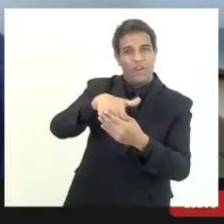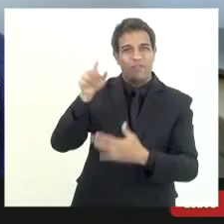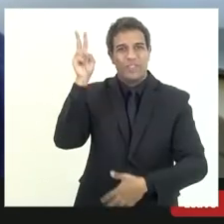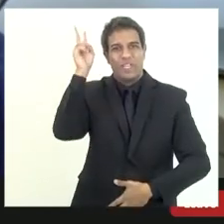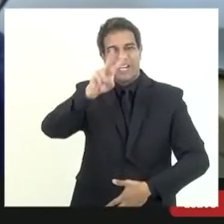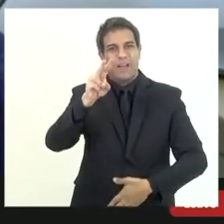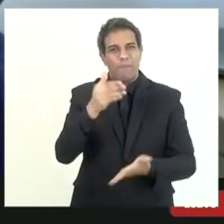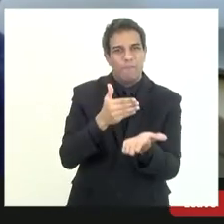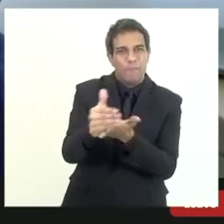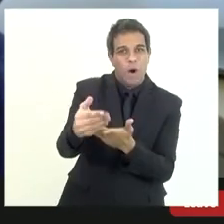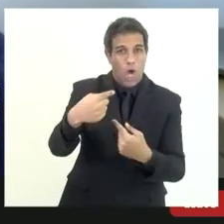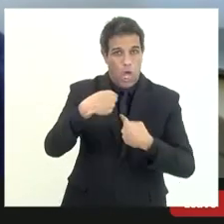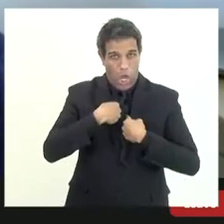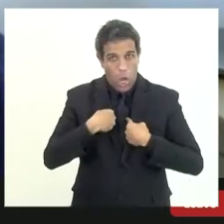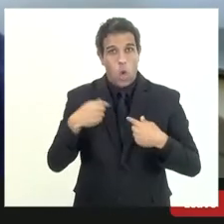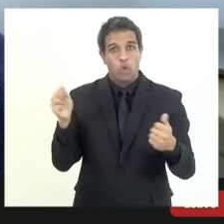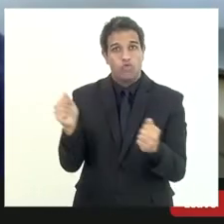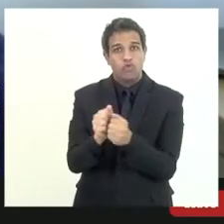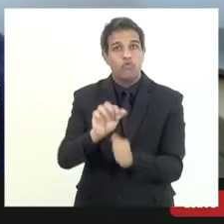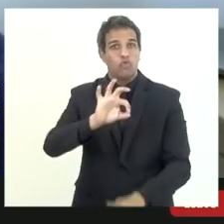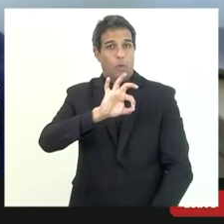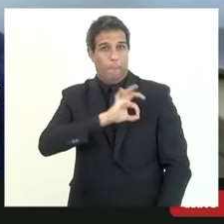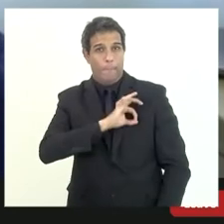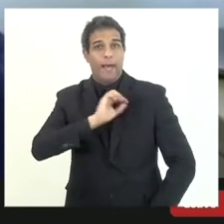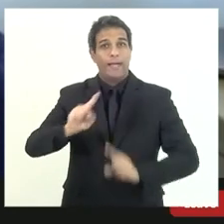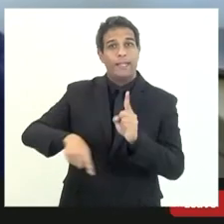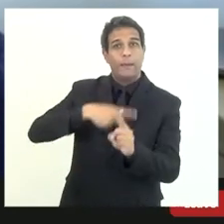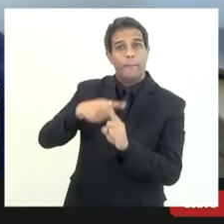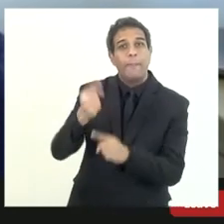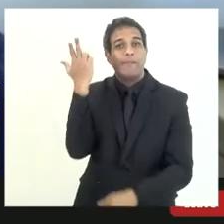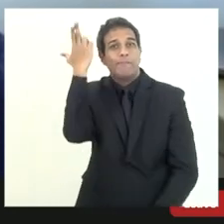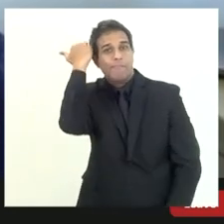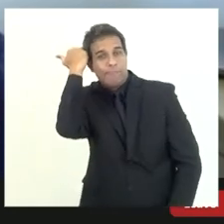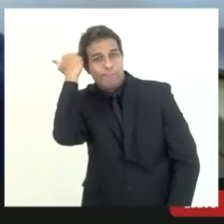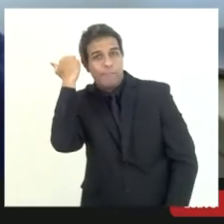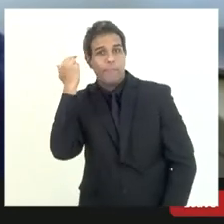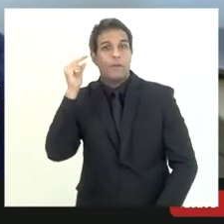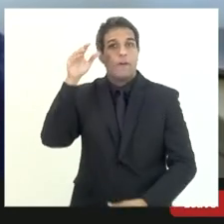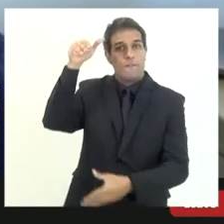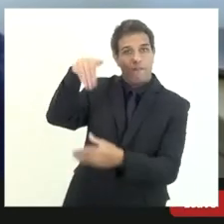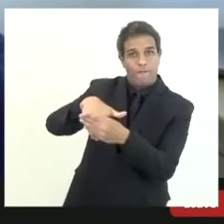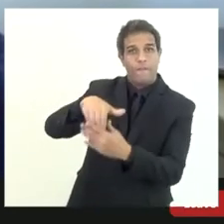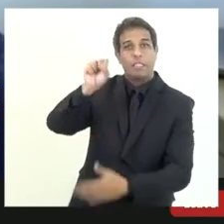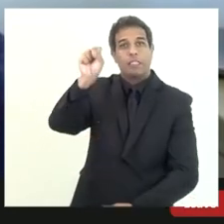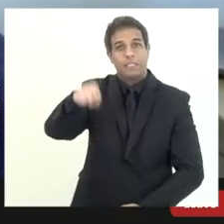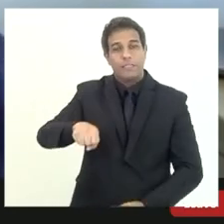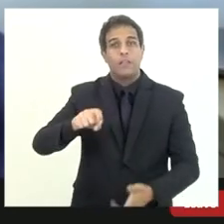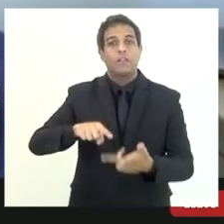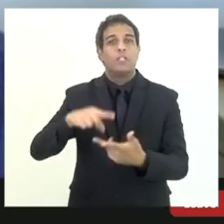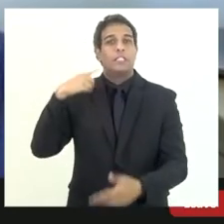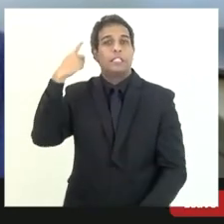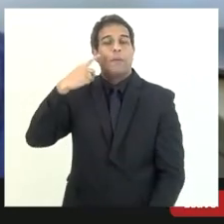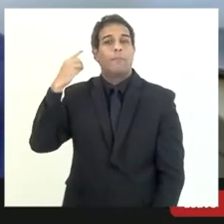aqui a reunião eu a Marta Rocha e o Leomar depois votaram favorável os deputados Valdeck